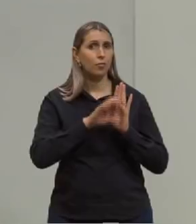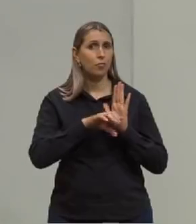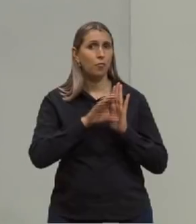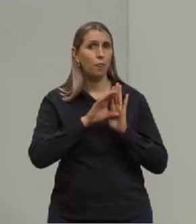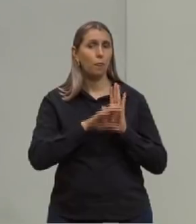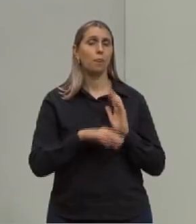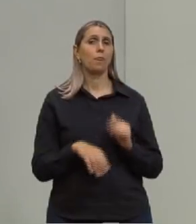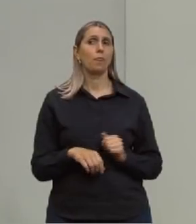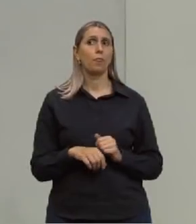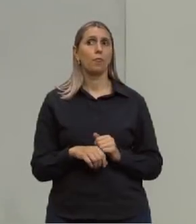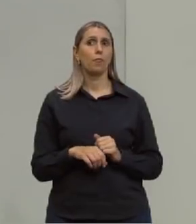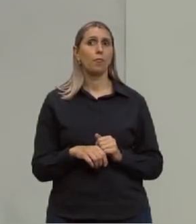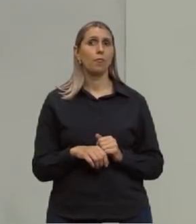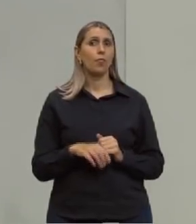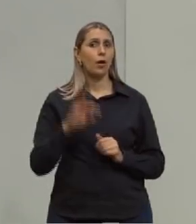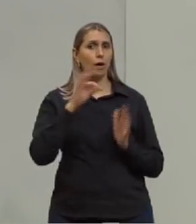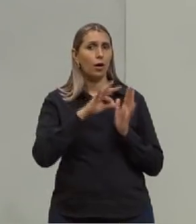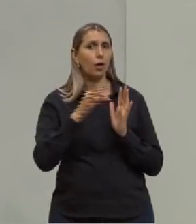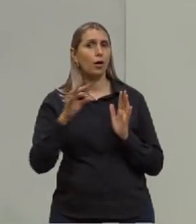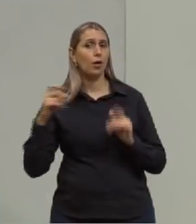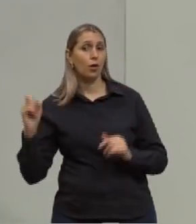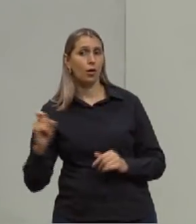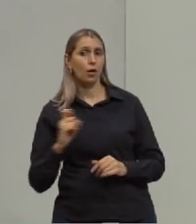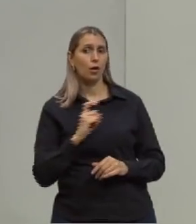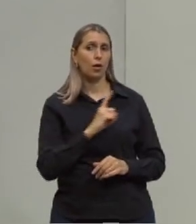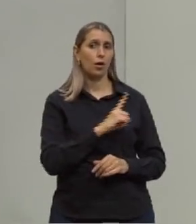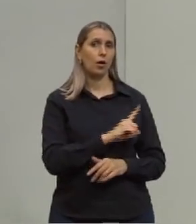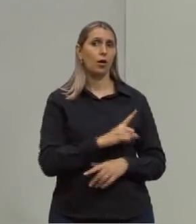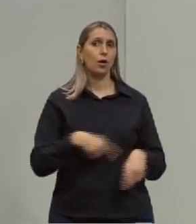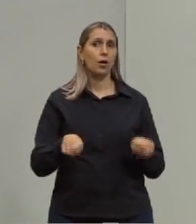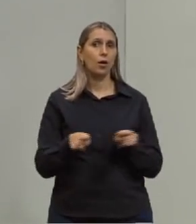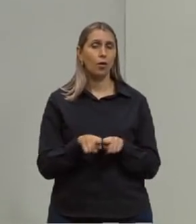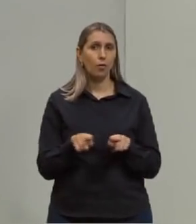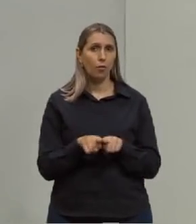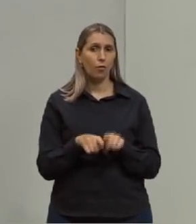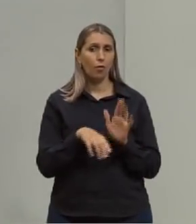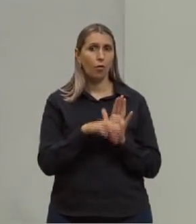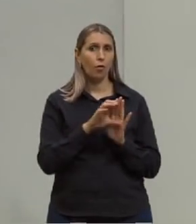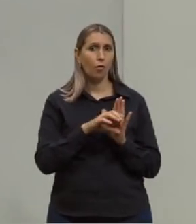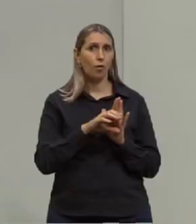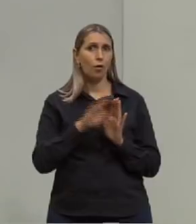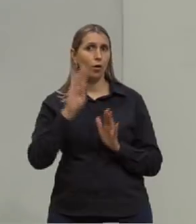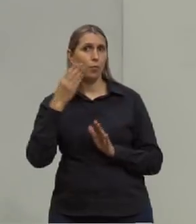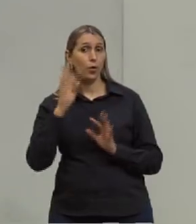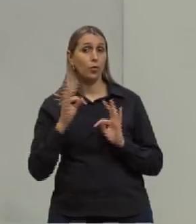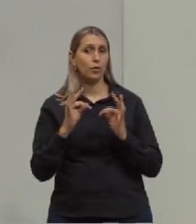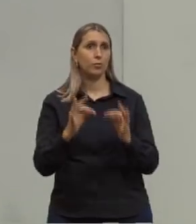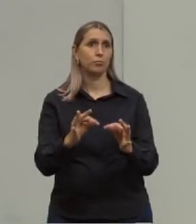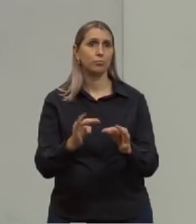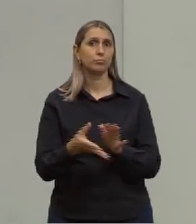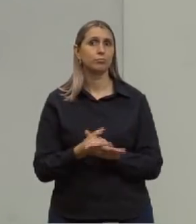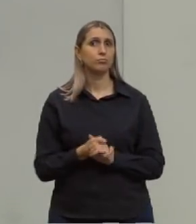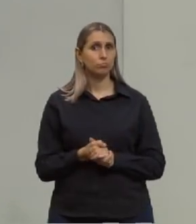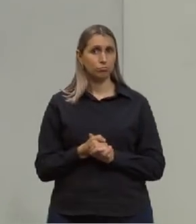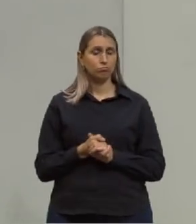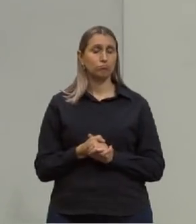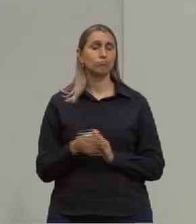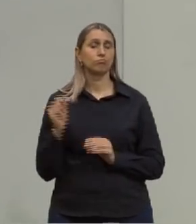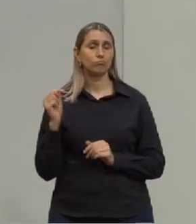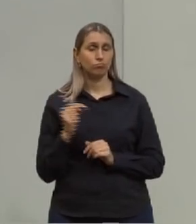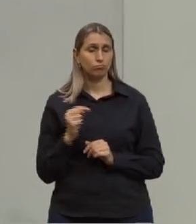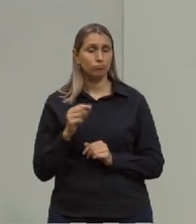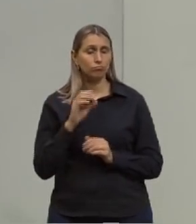seriam então as teorias da evolução e também conceitos de biotecnologia, né? Então esses